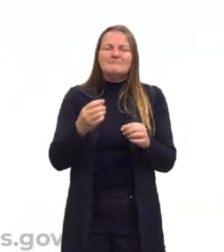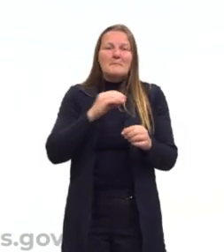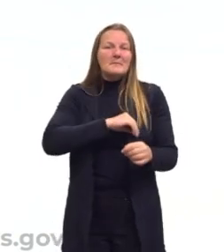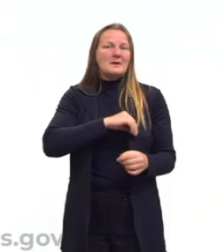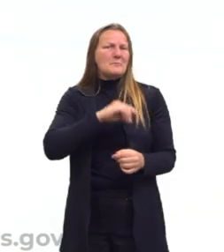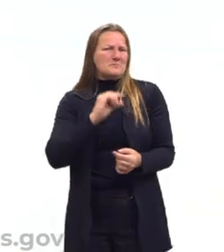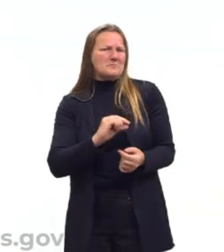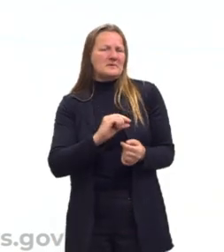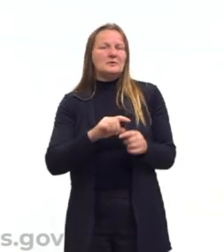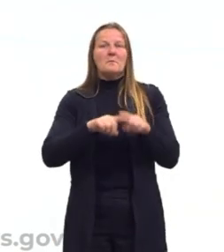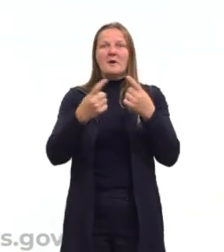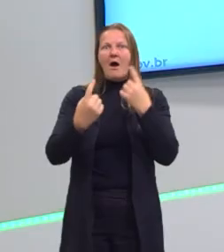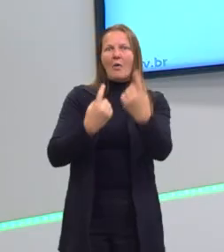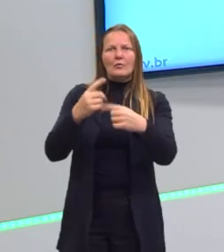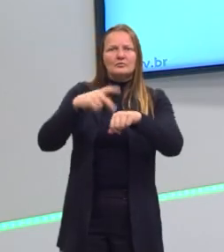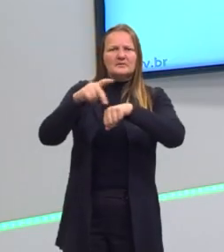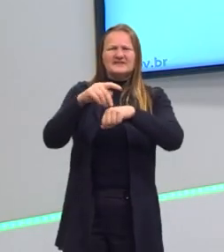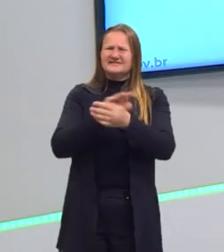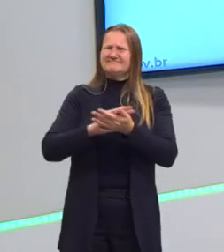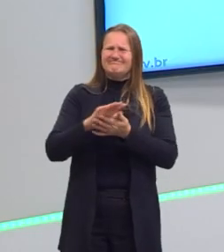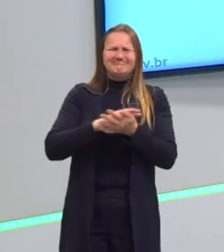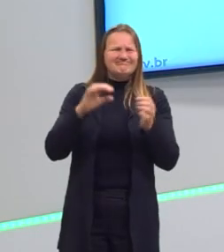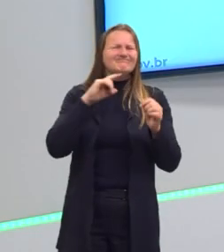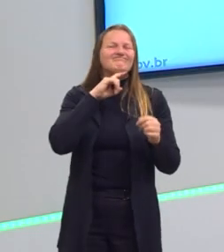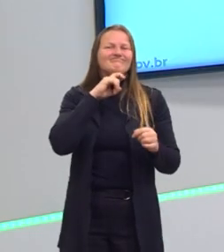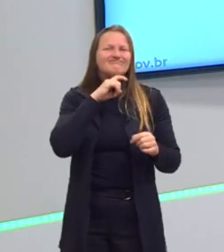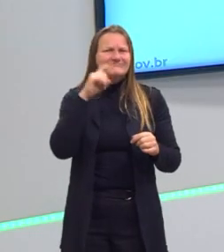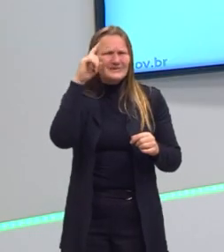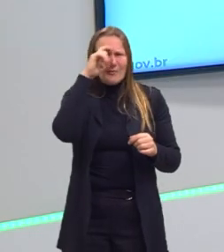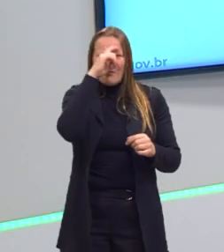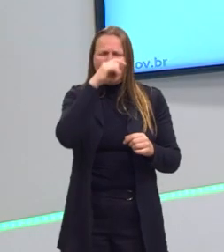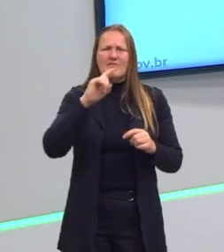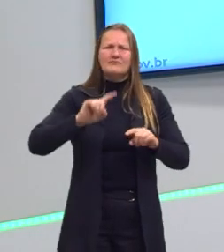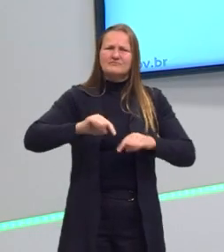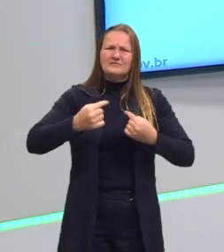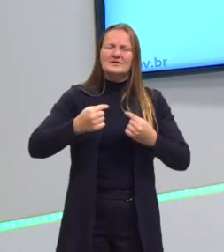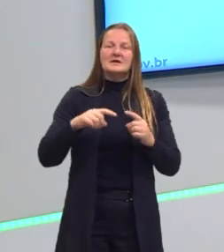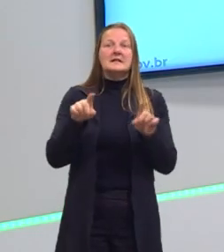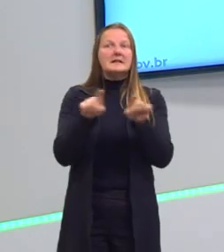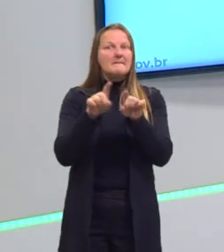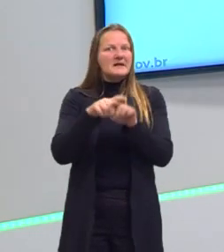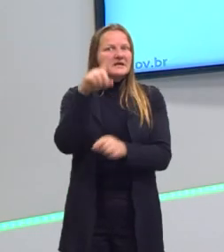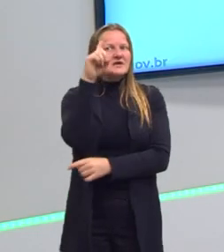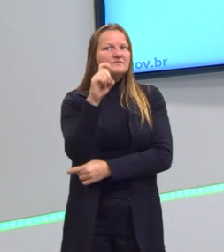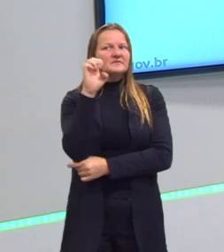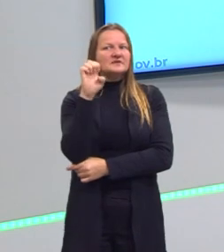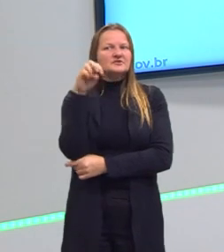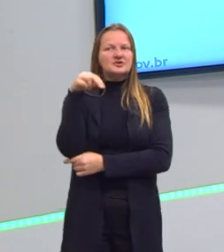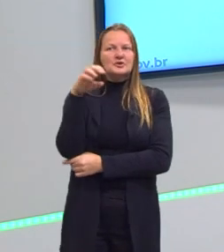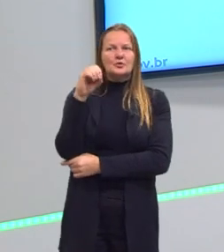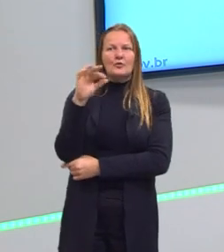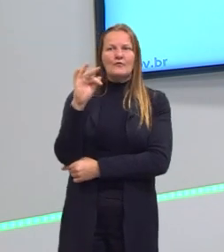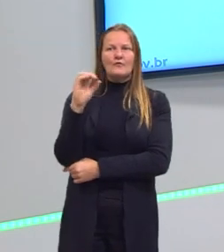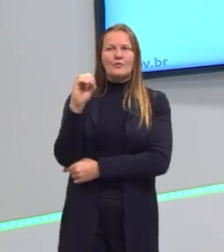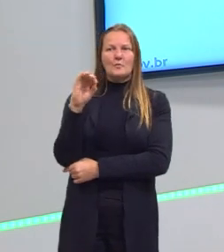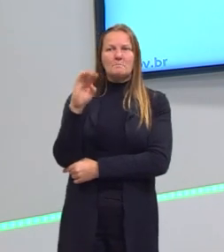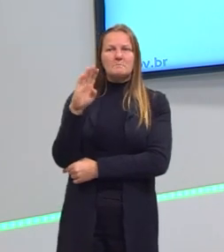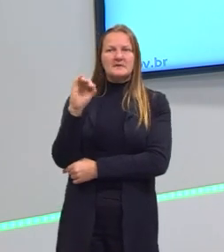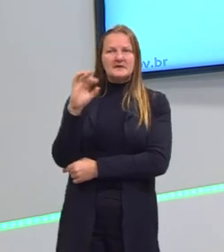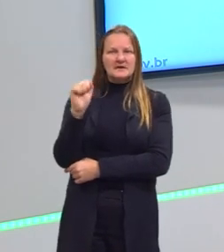países não ocorreu esse movimento. E nós temos um problema sério, que é a questão da xenofobia. Por exemplo, o Brexit na Inglaterra foi